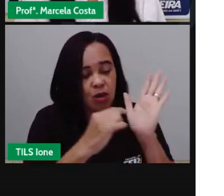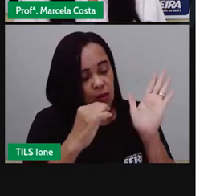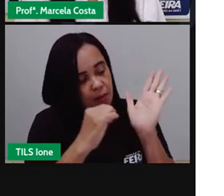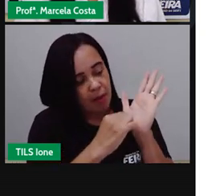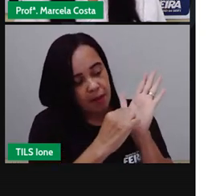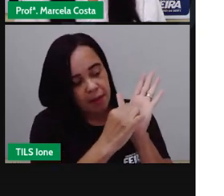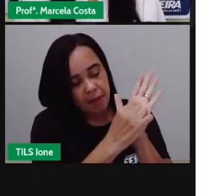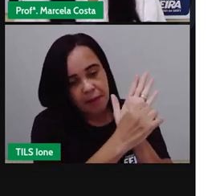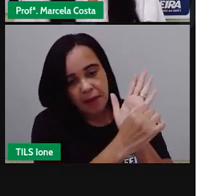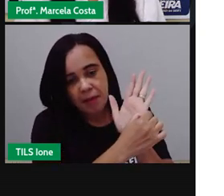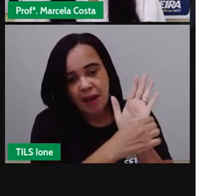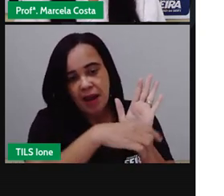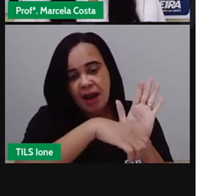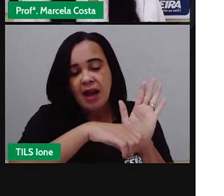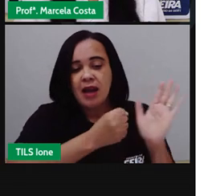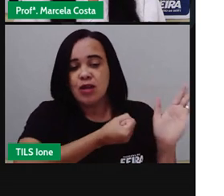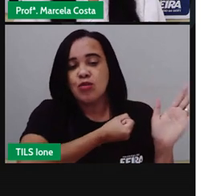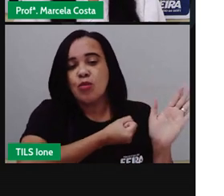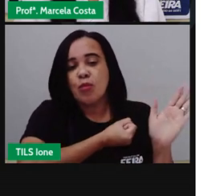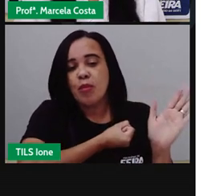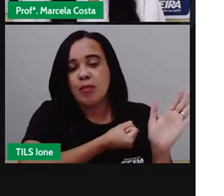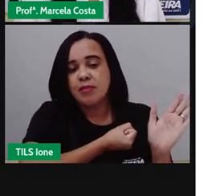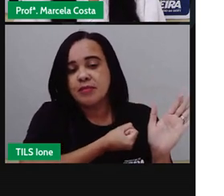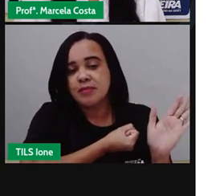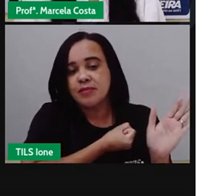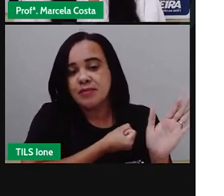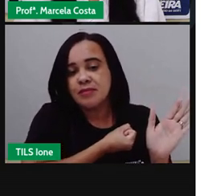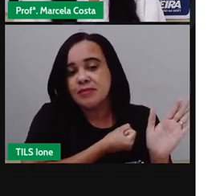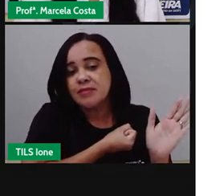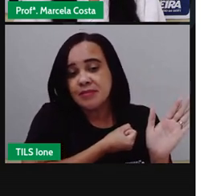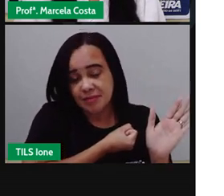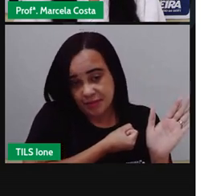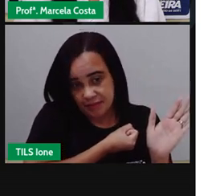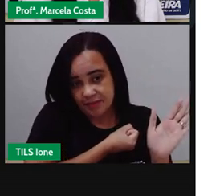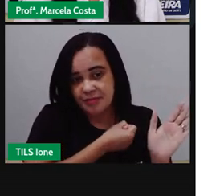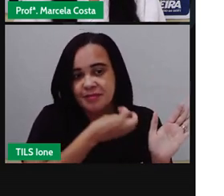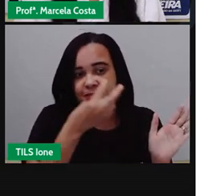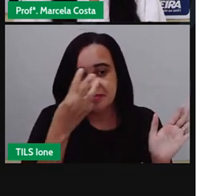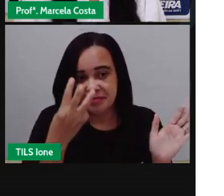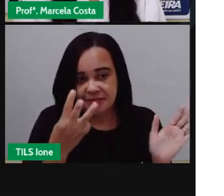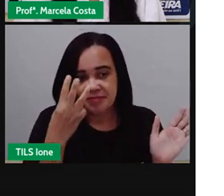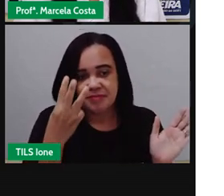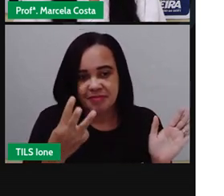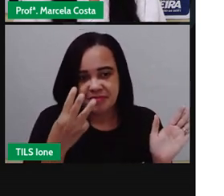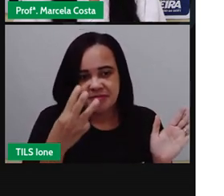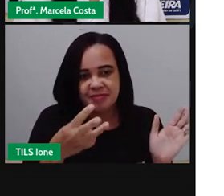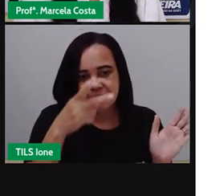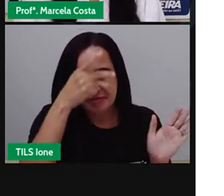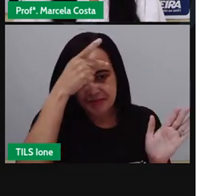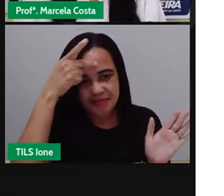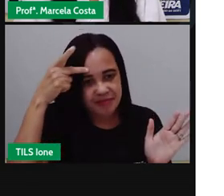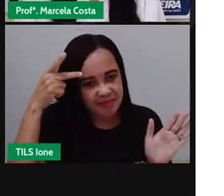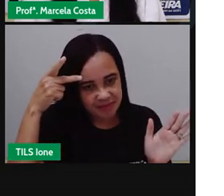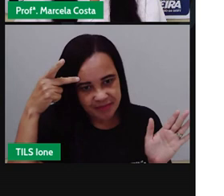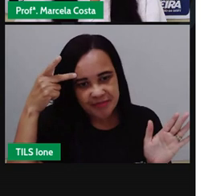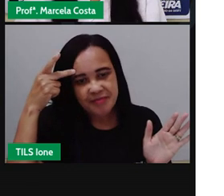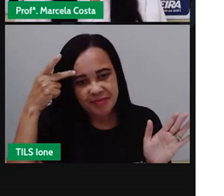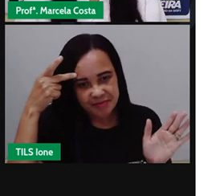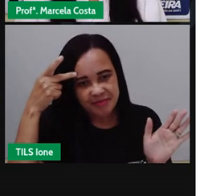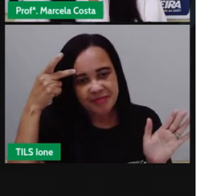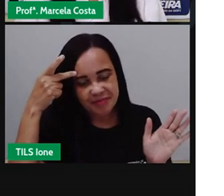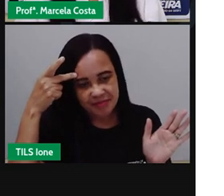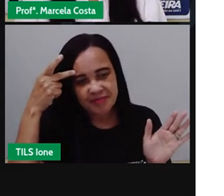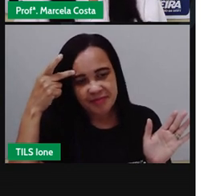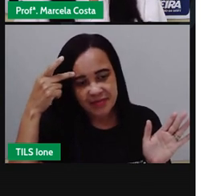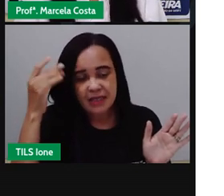que está sendo representada aqui na linha vertical e vê que três pessoas três estudantes disseram